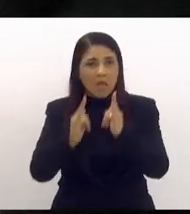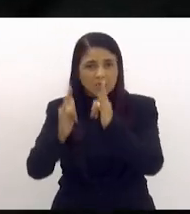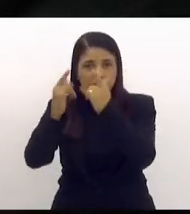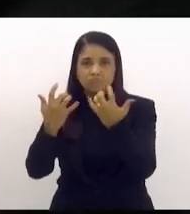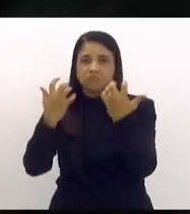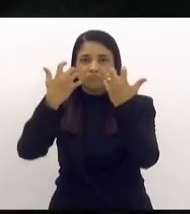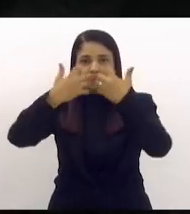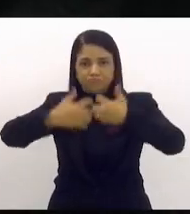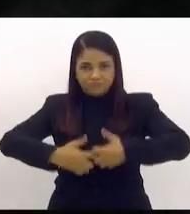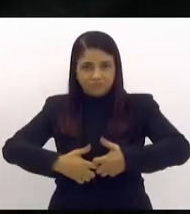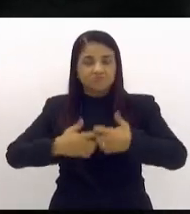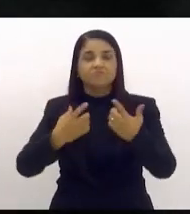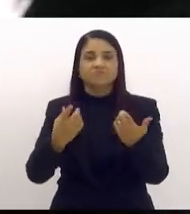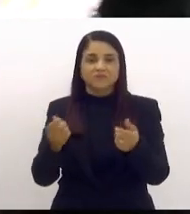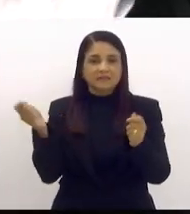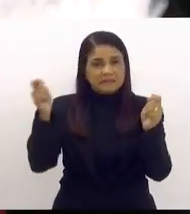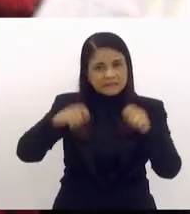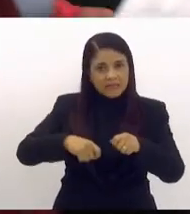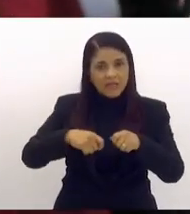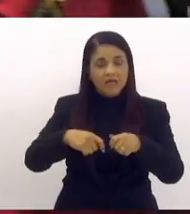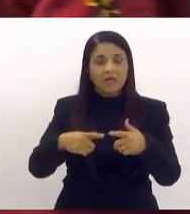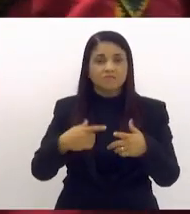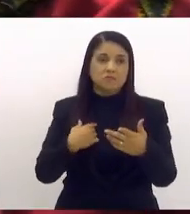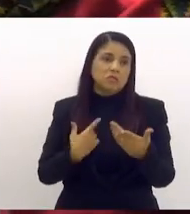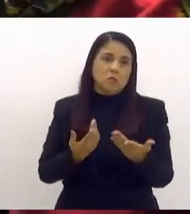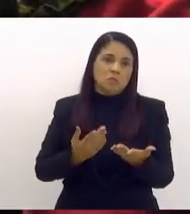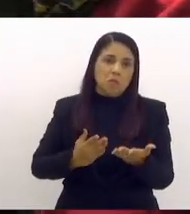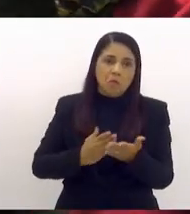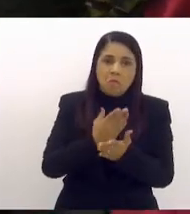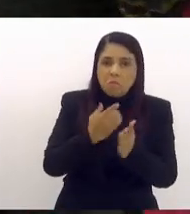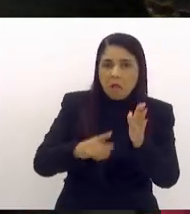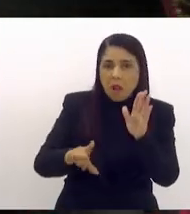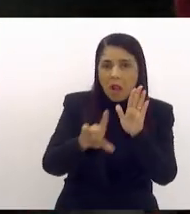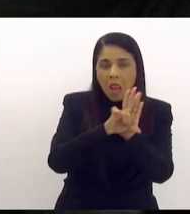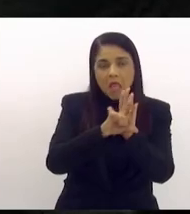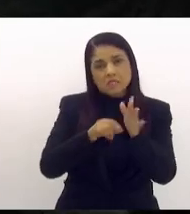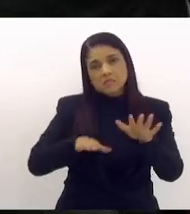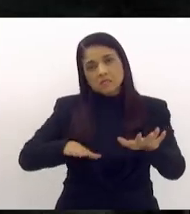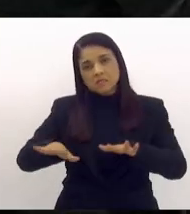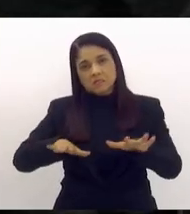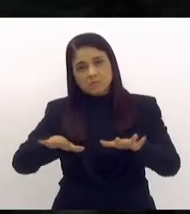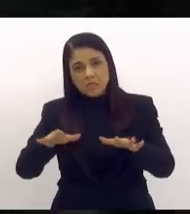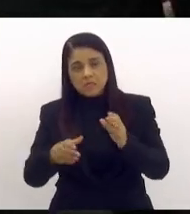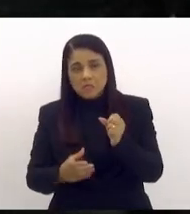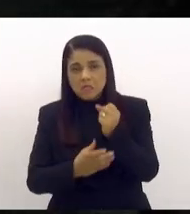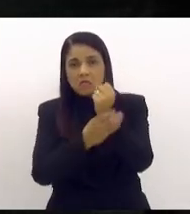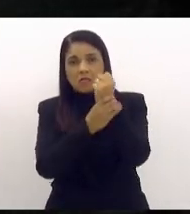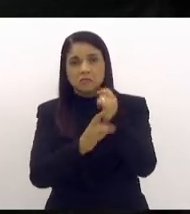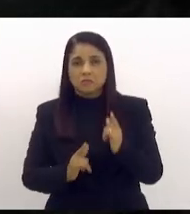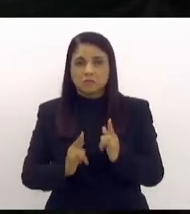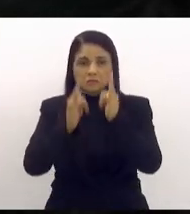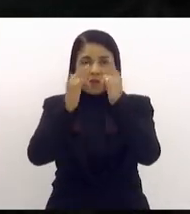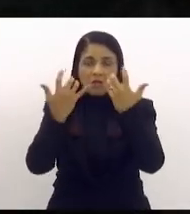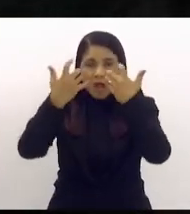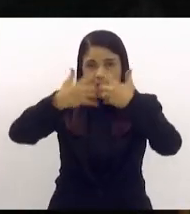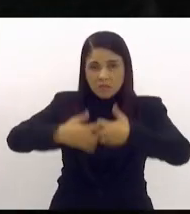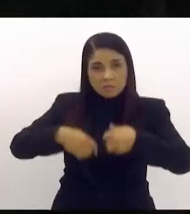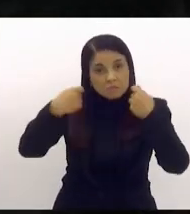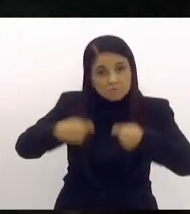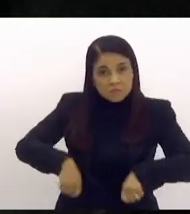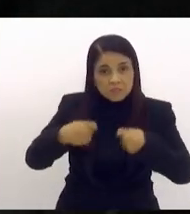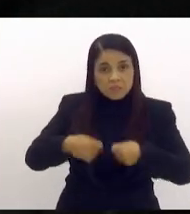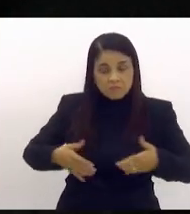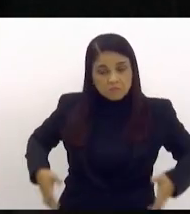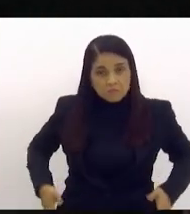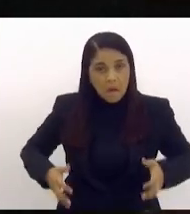Por uma lógica dessa, a gente não poderia nunca ter aprovado as leis de acessibilidade que garantem que os prédios têm que ser adaptados para que as pessoas em cadeiras